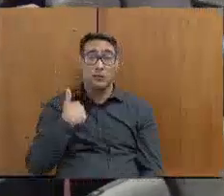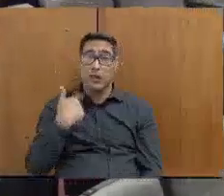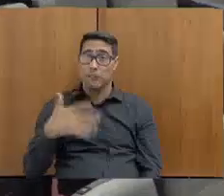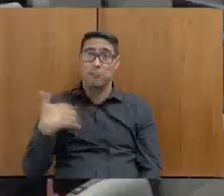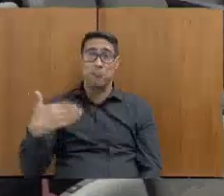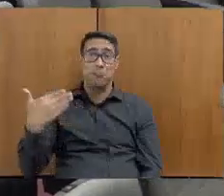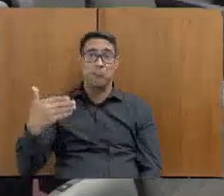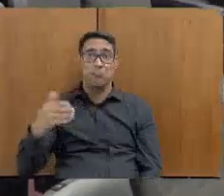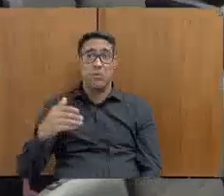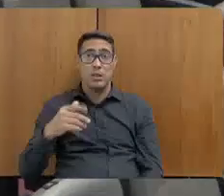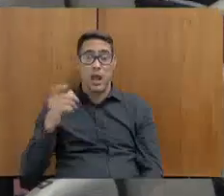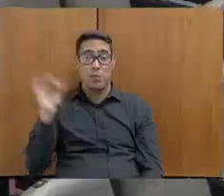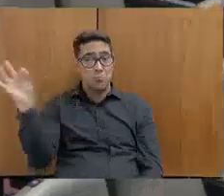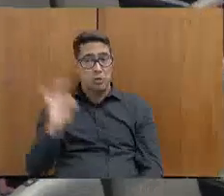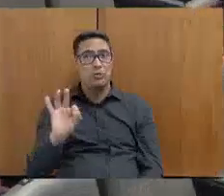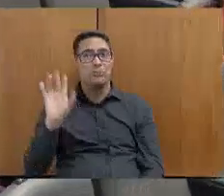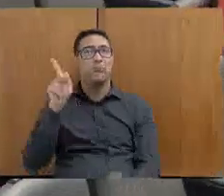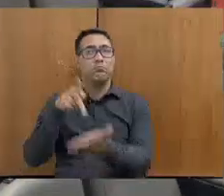falando dos agentes,